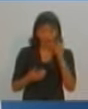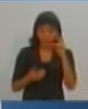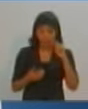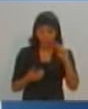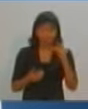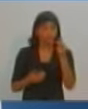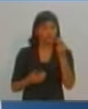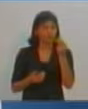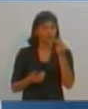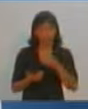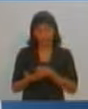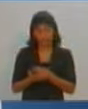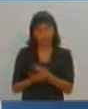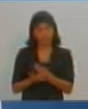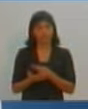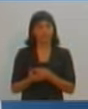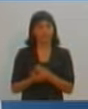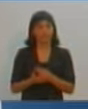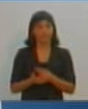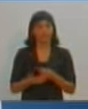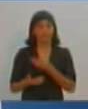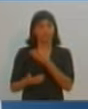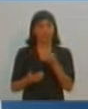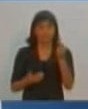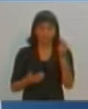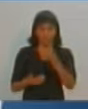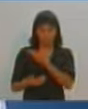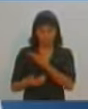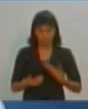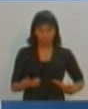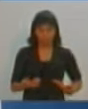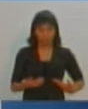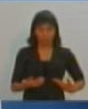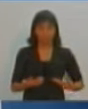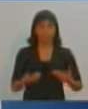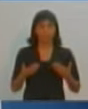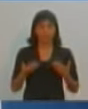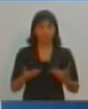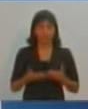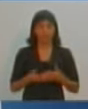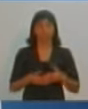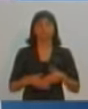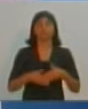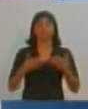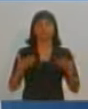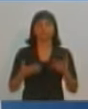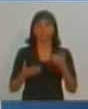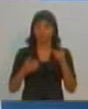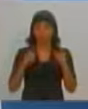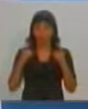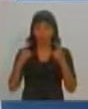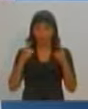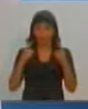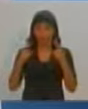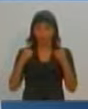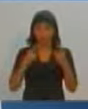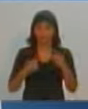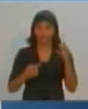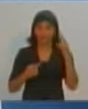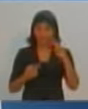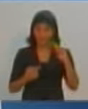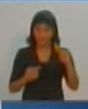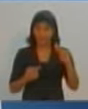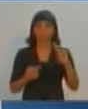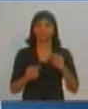secretários do meu governo. Isso é respeito com dinheiro público. Eu estou aqui para propor algo novo para a cidade. Não sou uma transformação e nem quero ser